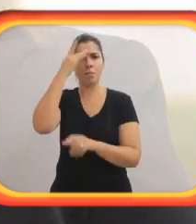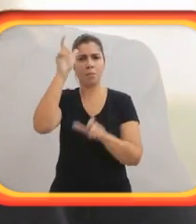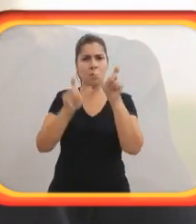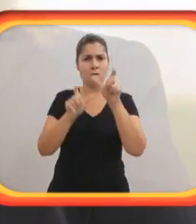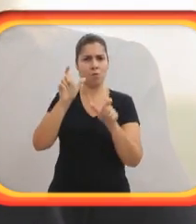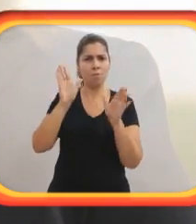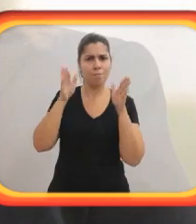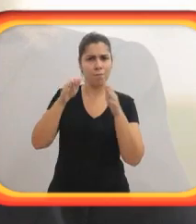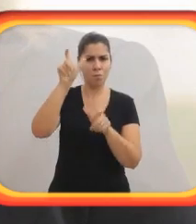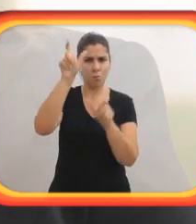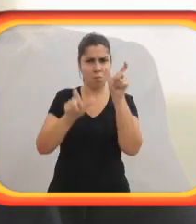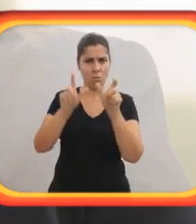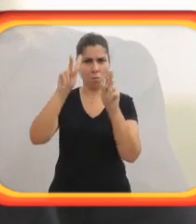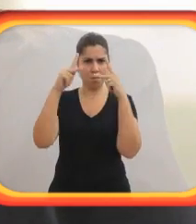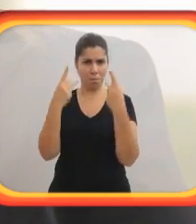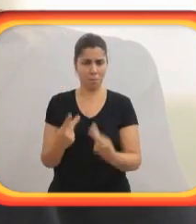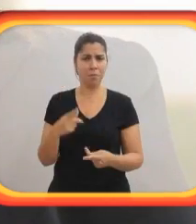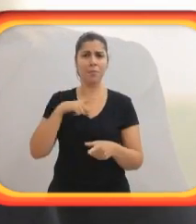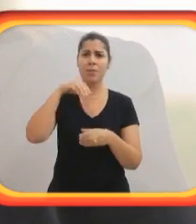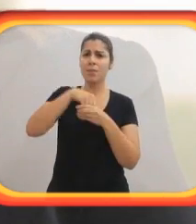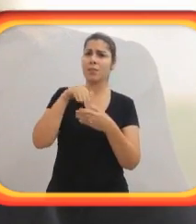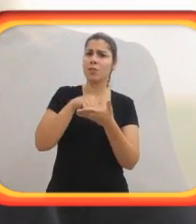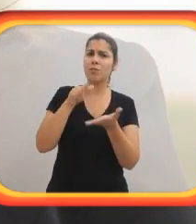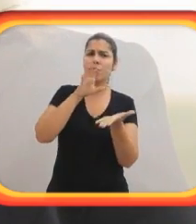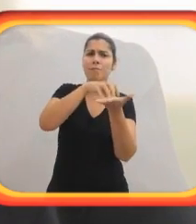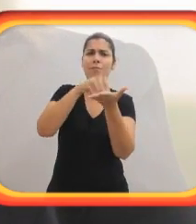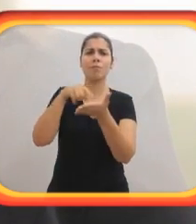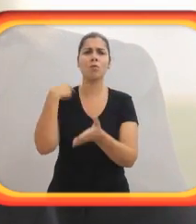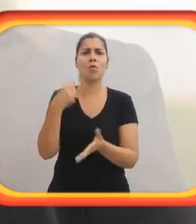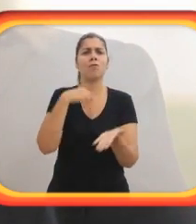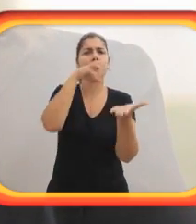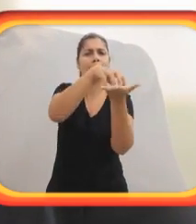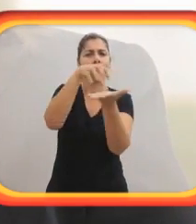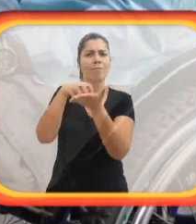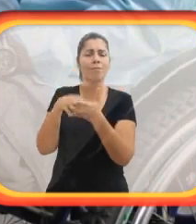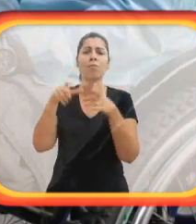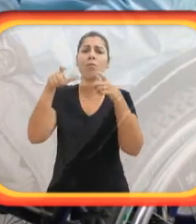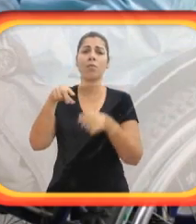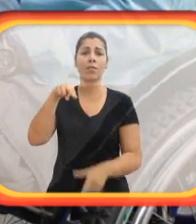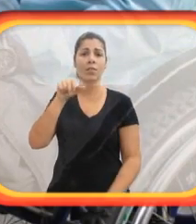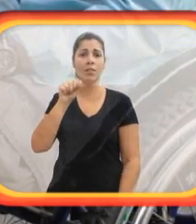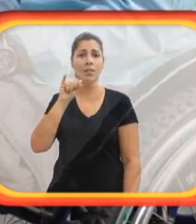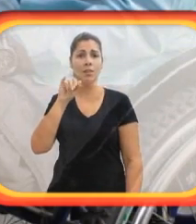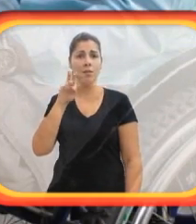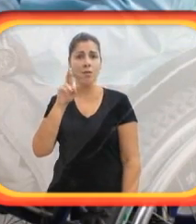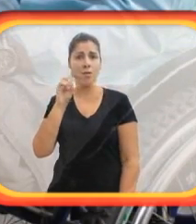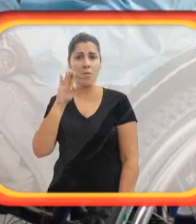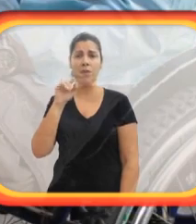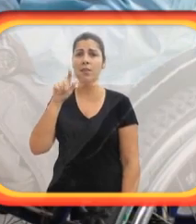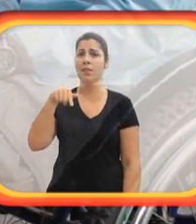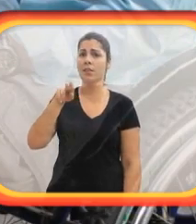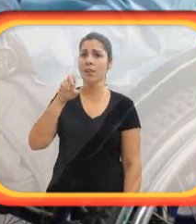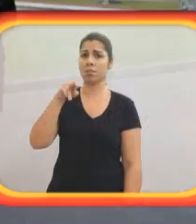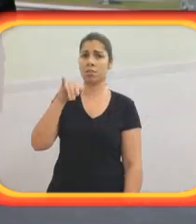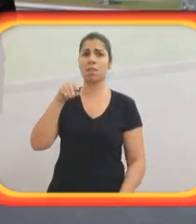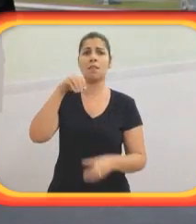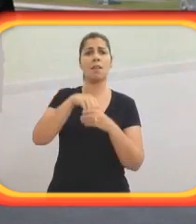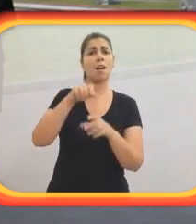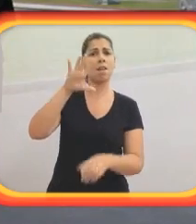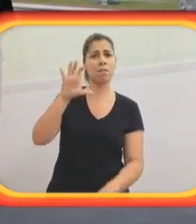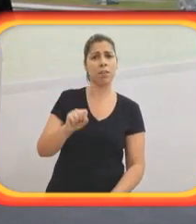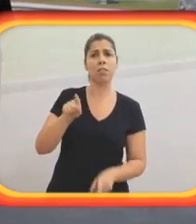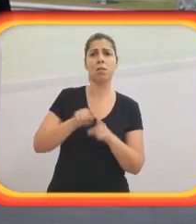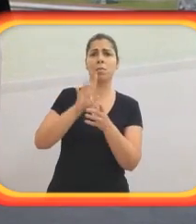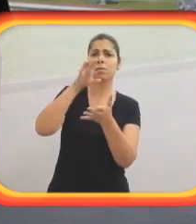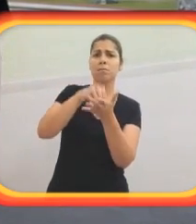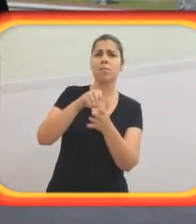o escritório central, nossa sede, localizado em Nairobi, no Quênia, na África, e a sede do escritório regional para a América Latina e Caribe, aqui na